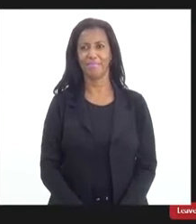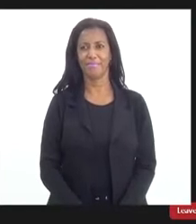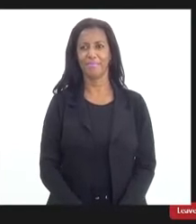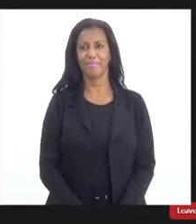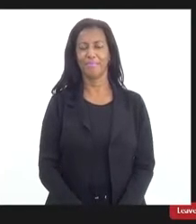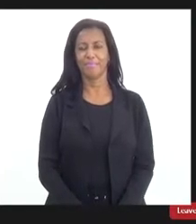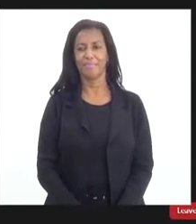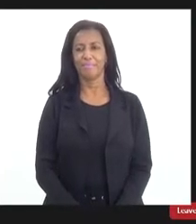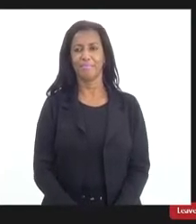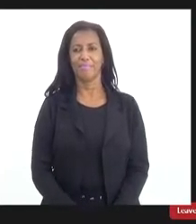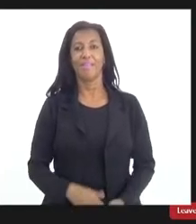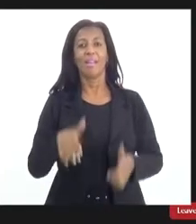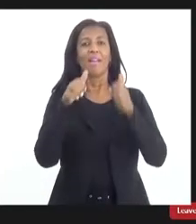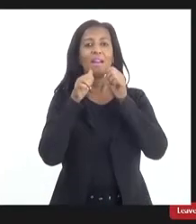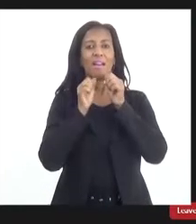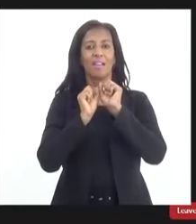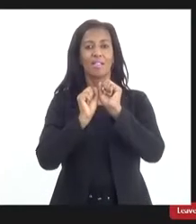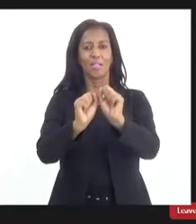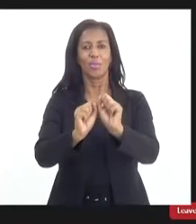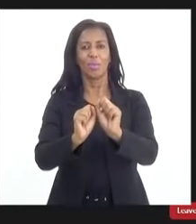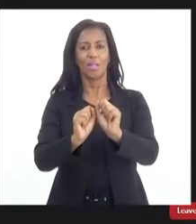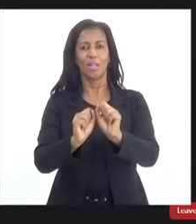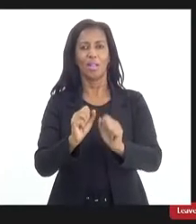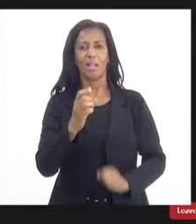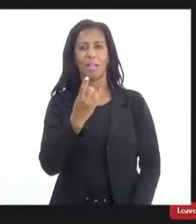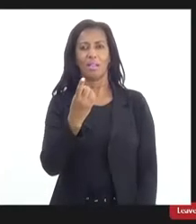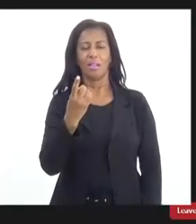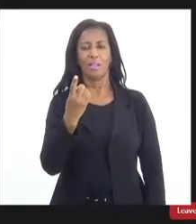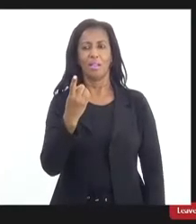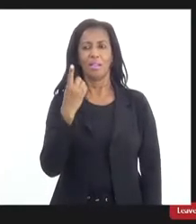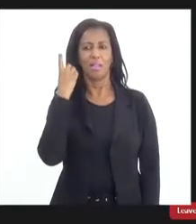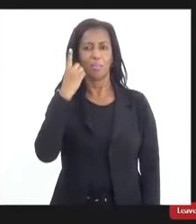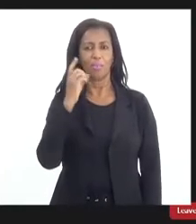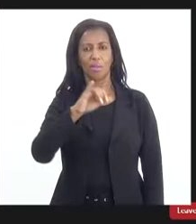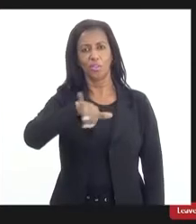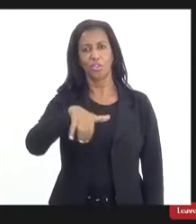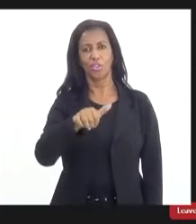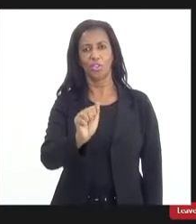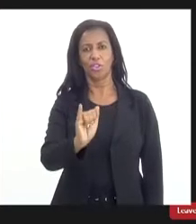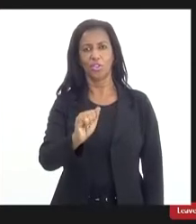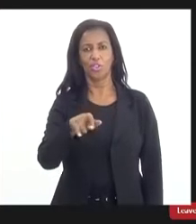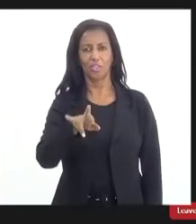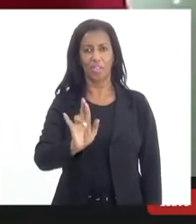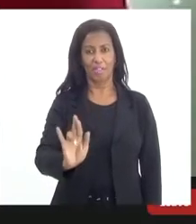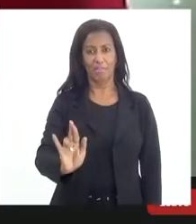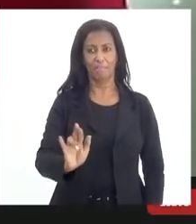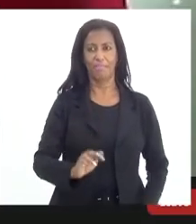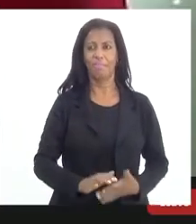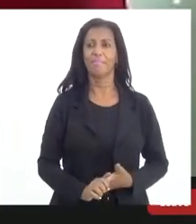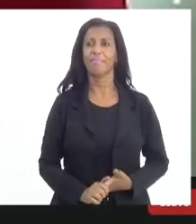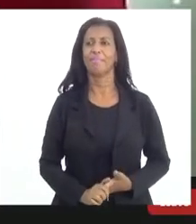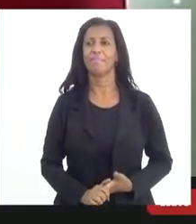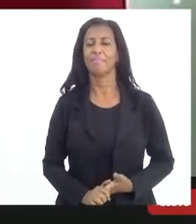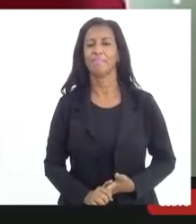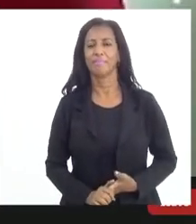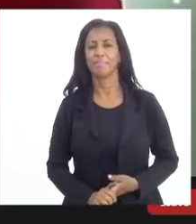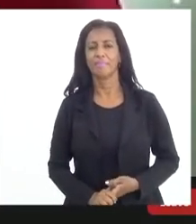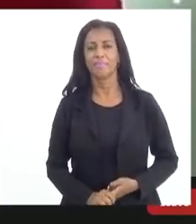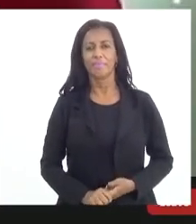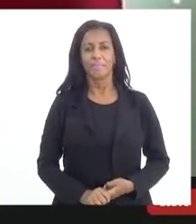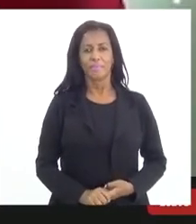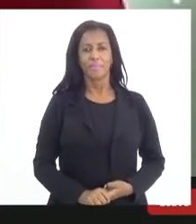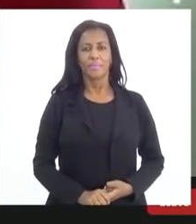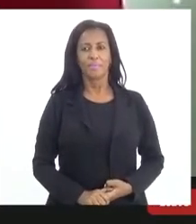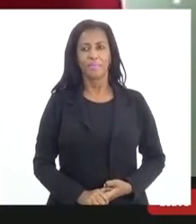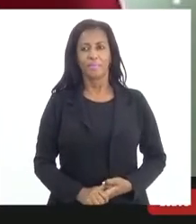do deputado Jair Bittencourt. Quero registrar aqui a presença da assessoria do deputado Jair Bittencourt.